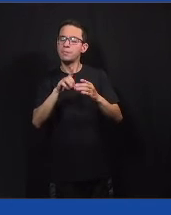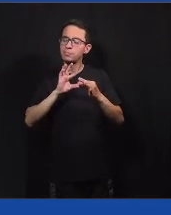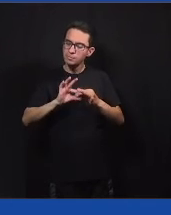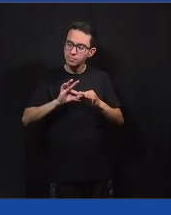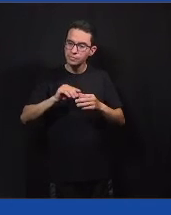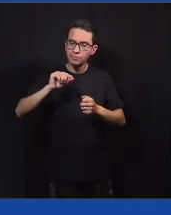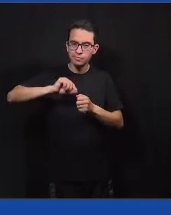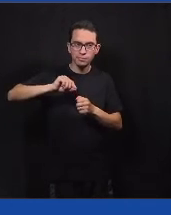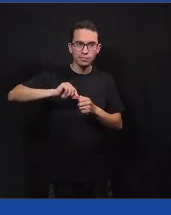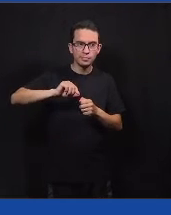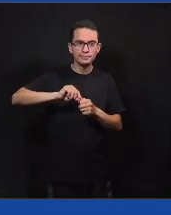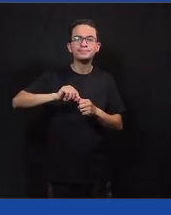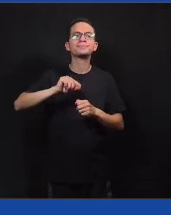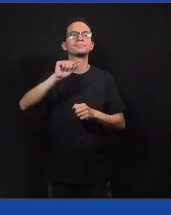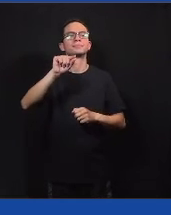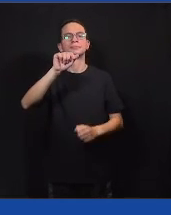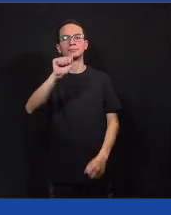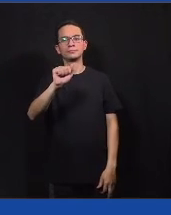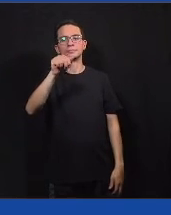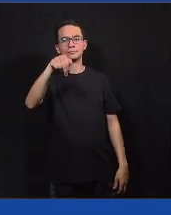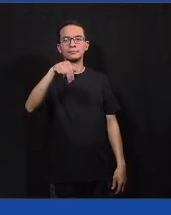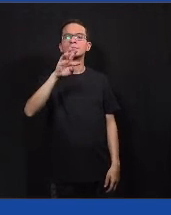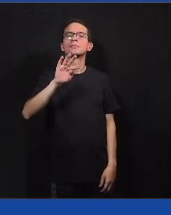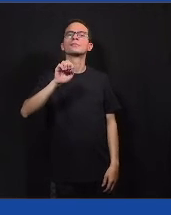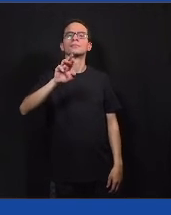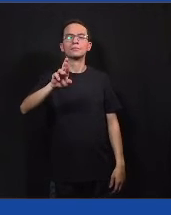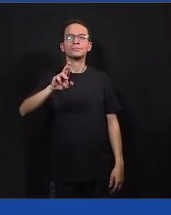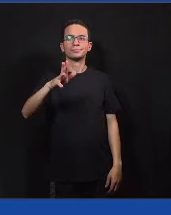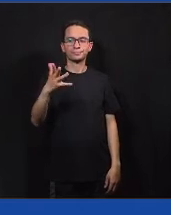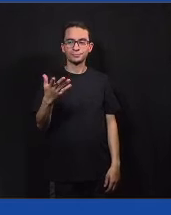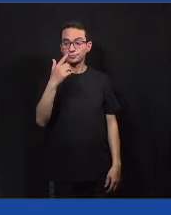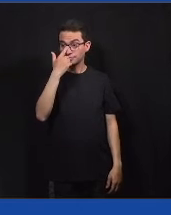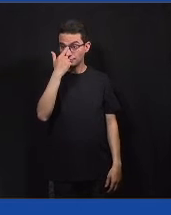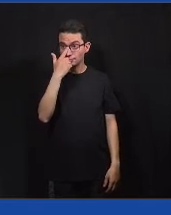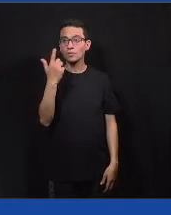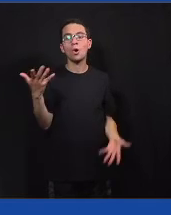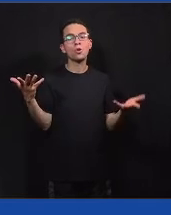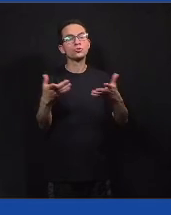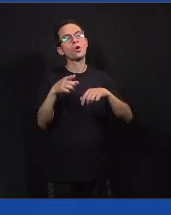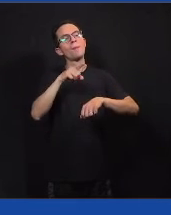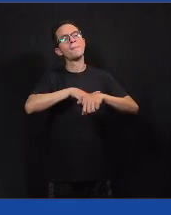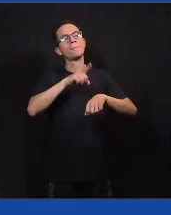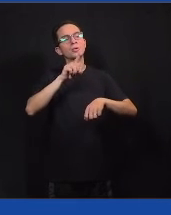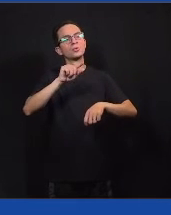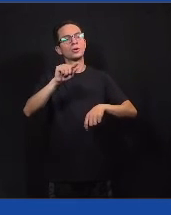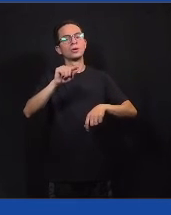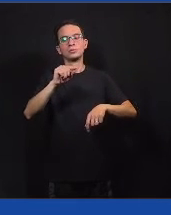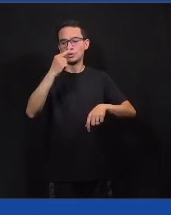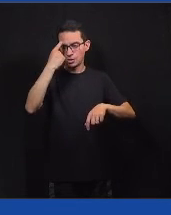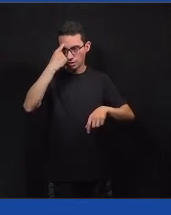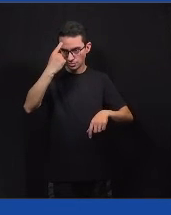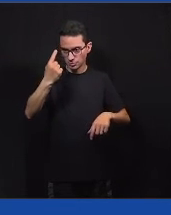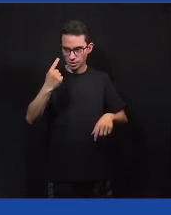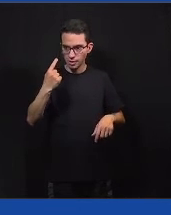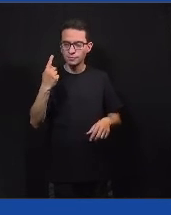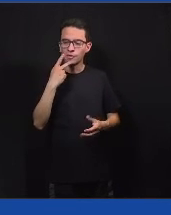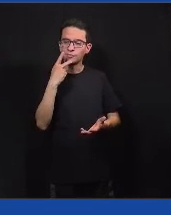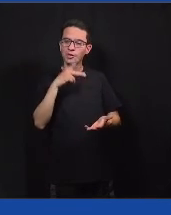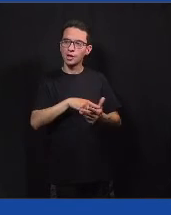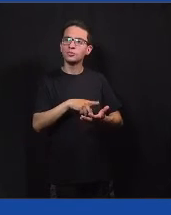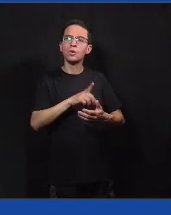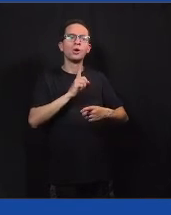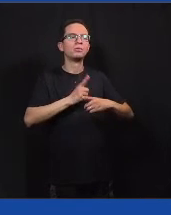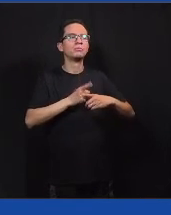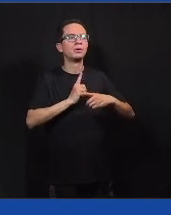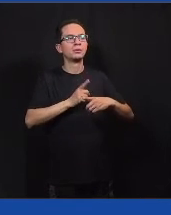Habitat, que é o braço da ONU para desenvolvimento das cidades, na verdade, e aí a gente vem